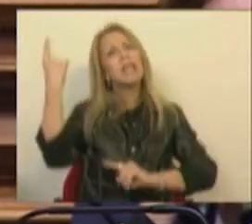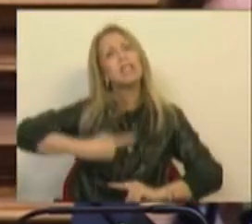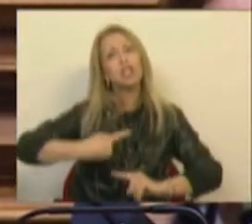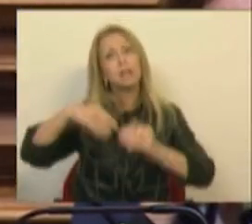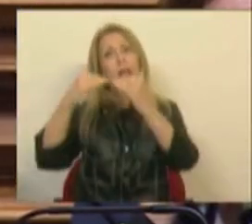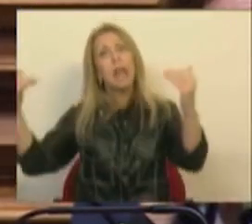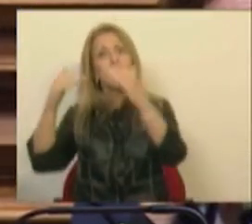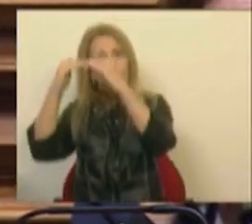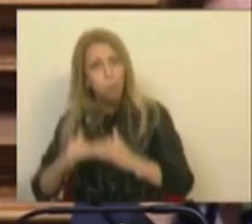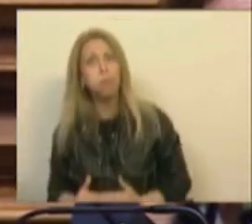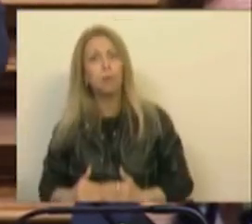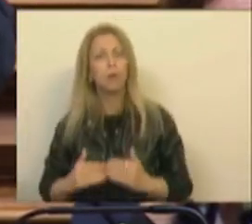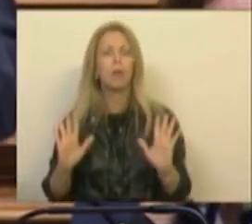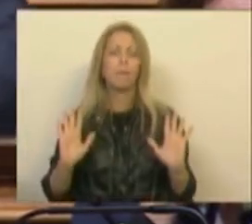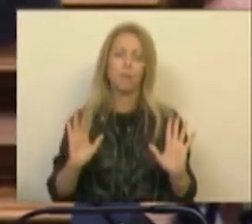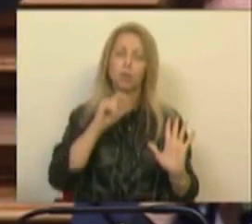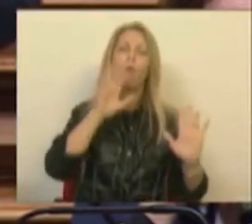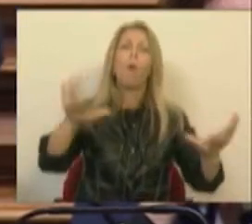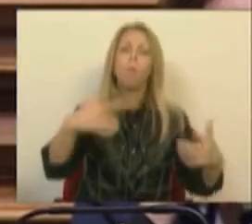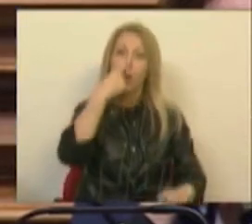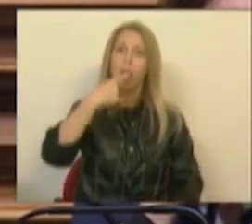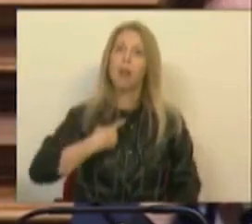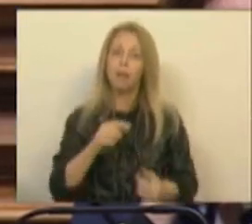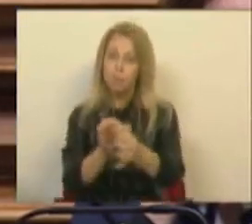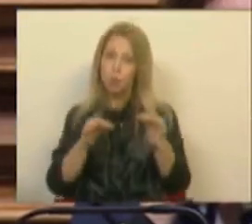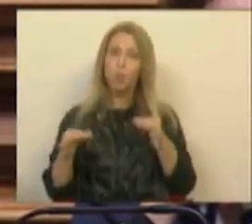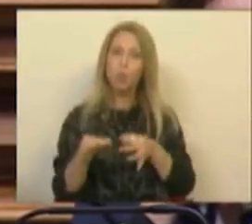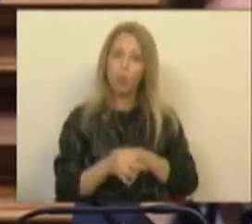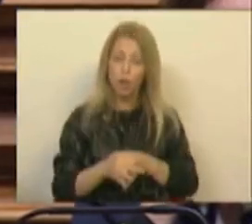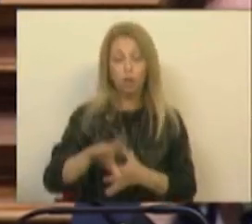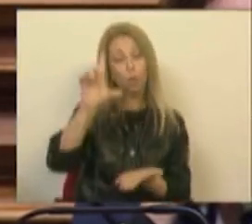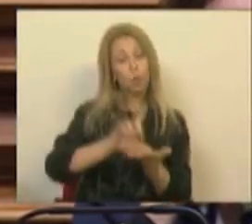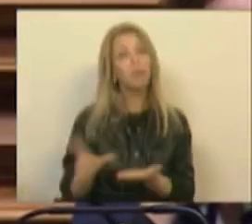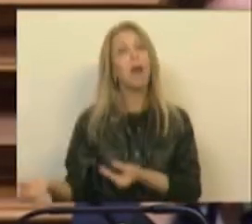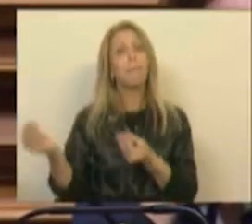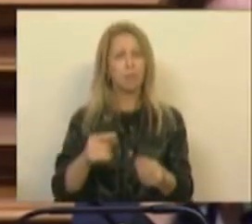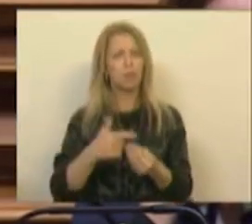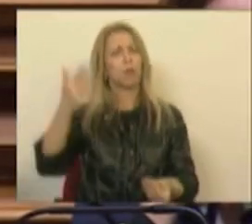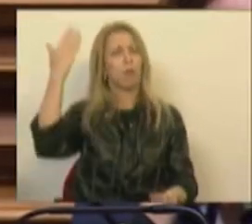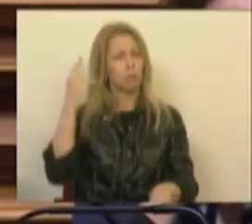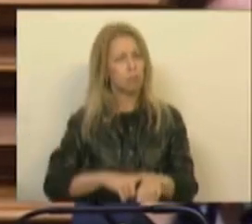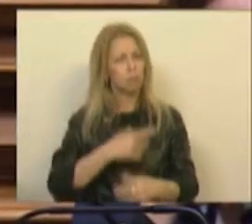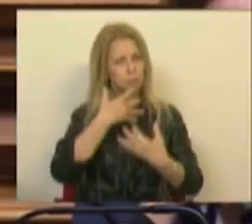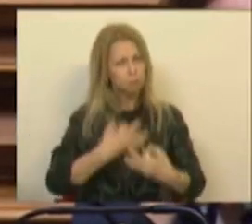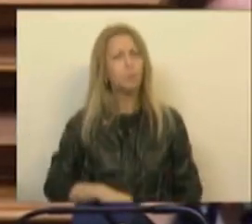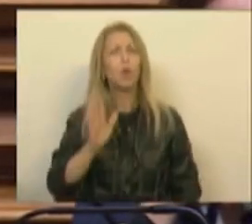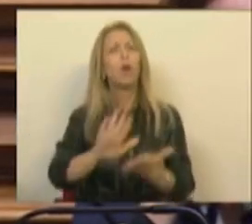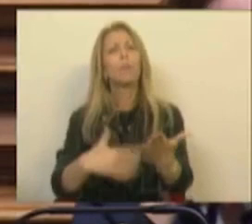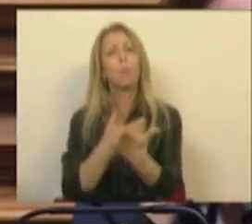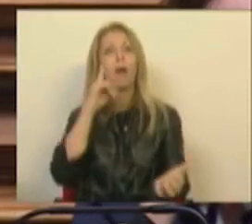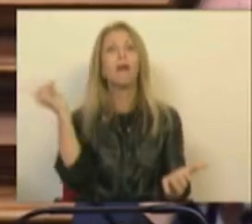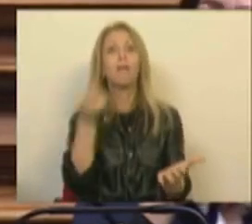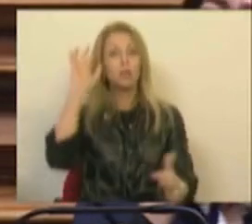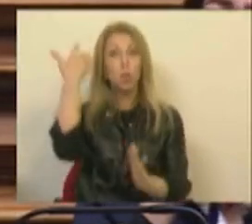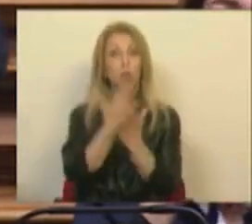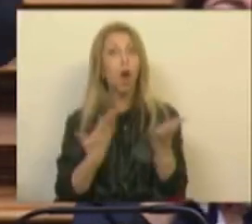de corrigir esse lapso. O LIVRE apresentou, e assim se vê a diferença entre quem a tempo apresentou uma proposta de revisão constitucional, que está agora em